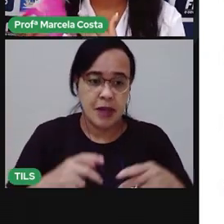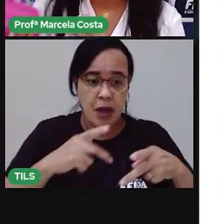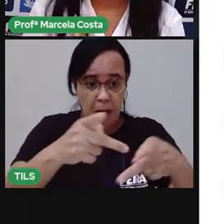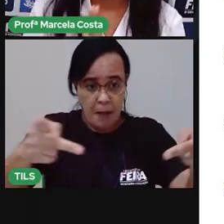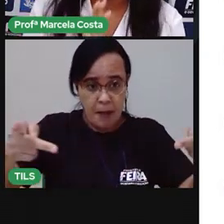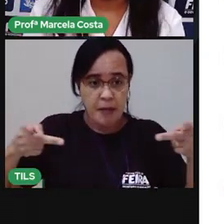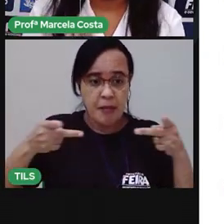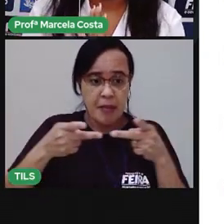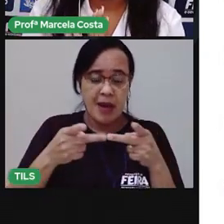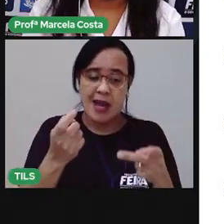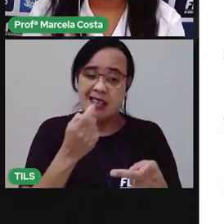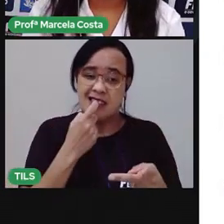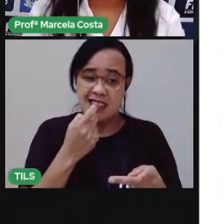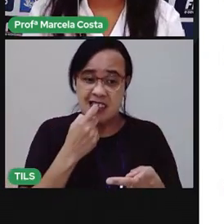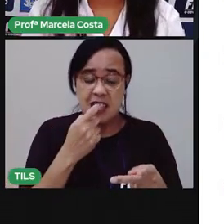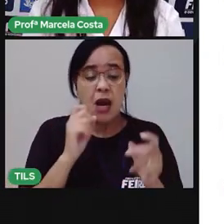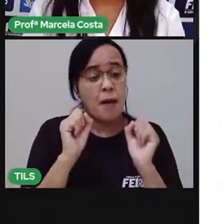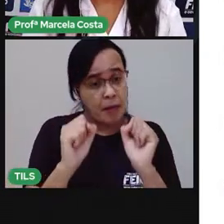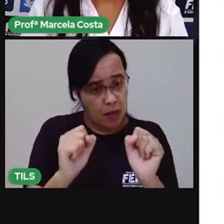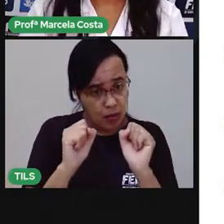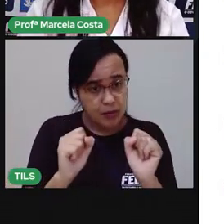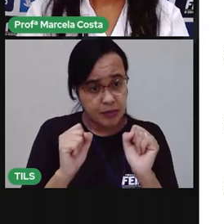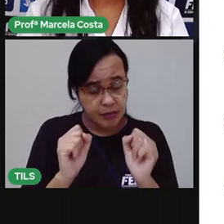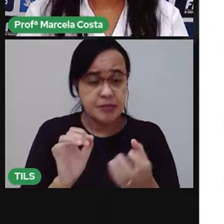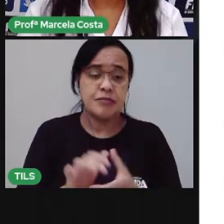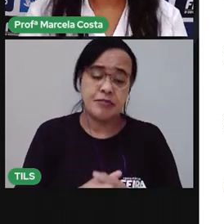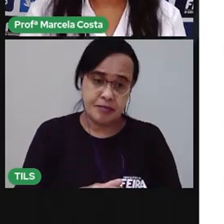descartáveis, você utiliza os pratos descartáveis.